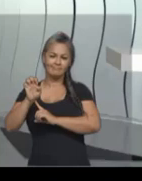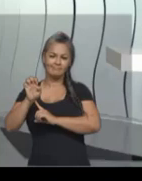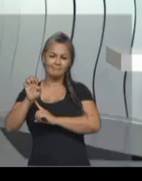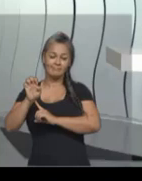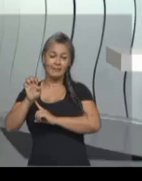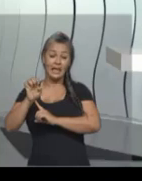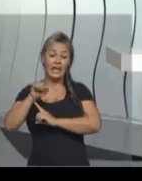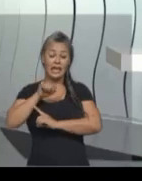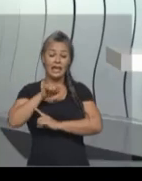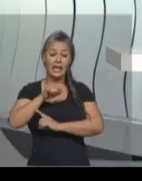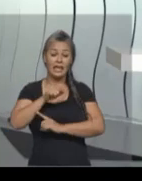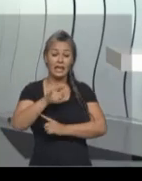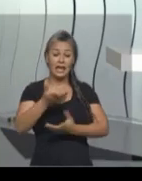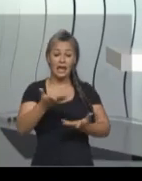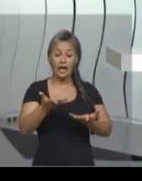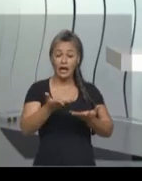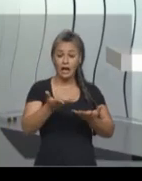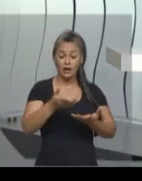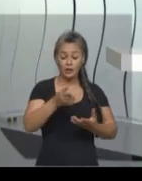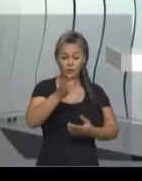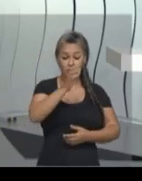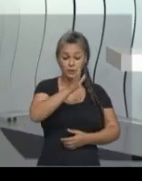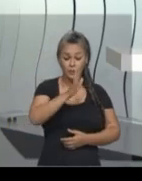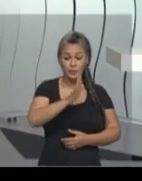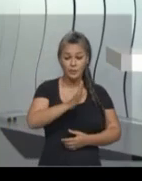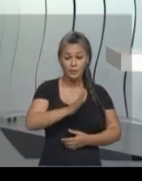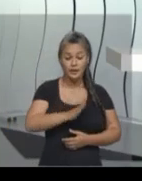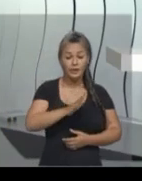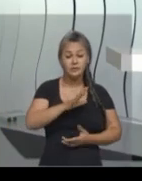como uma simples colônia.